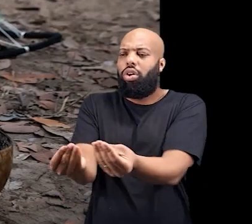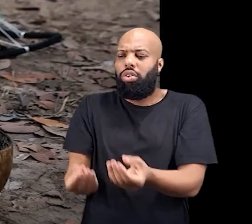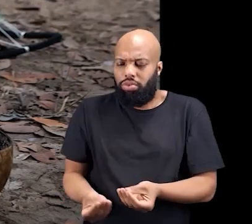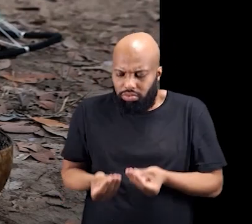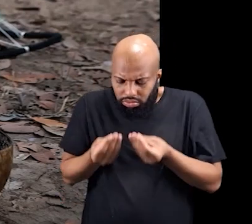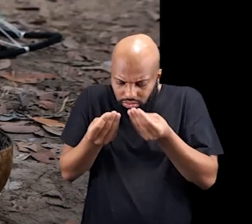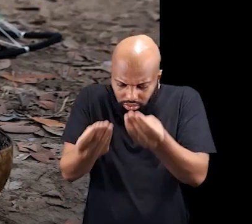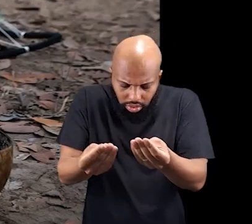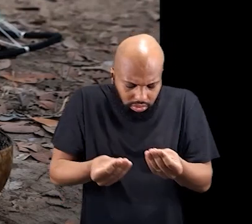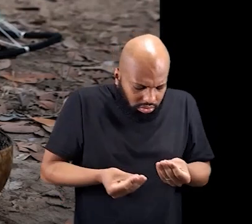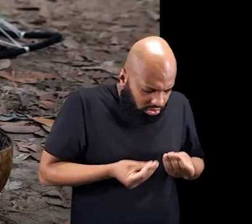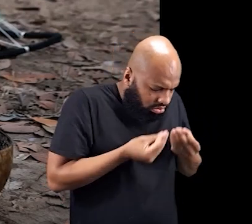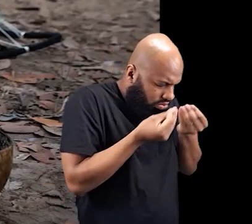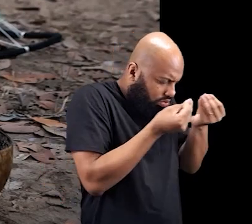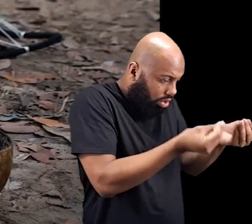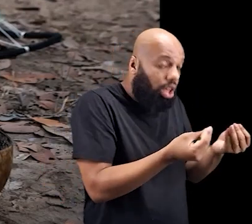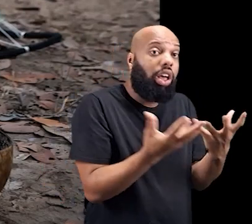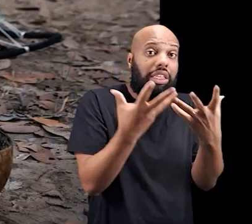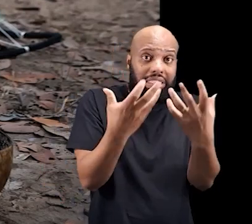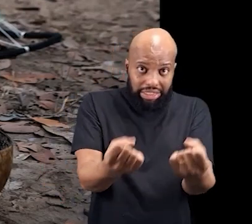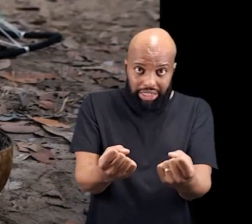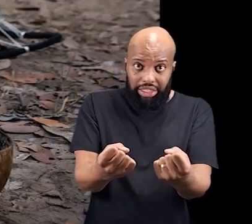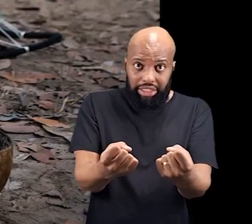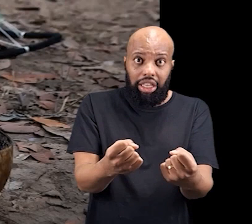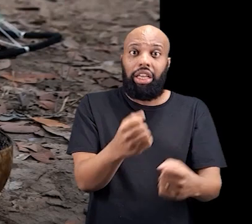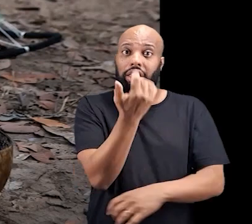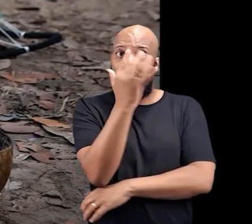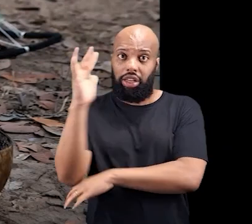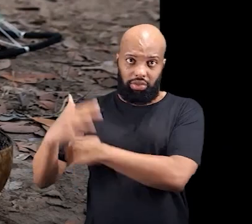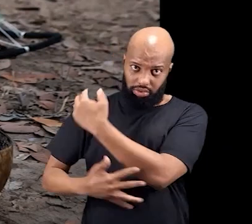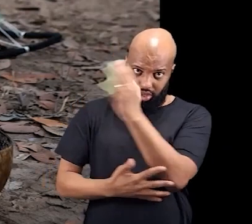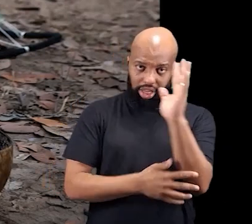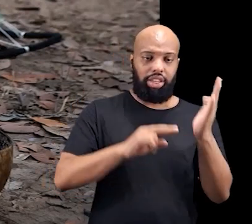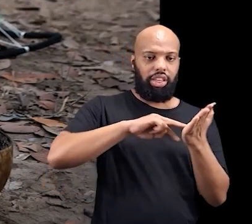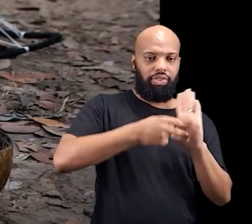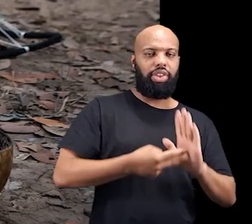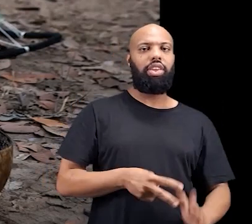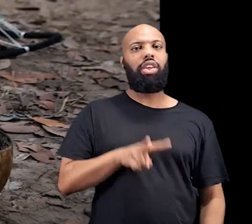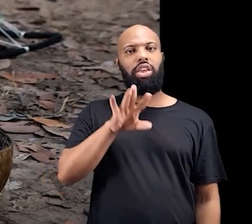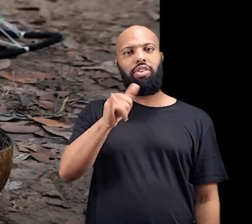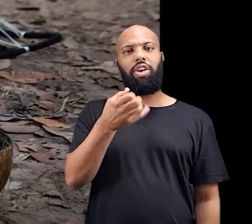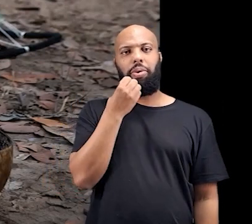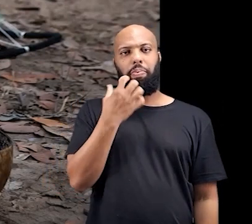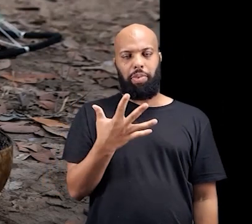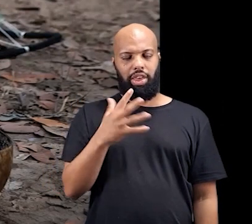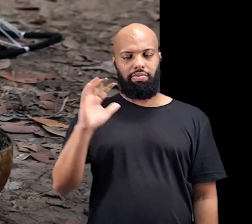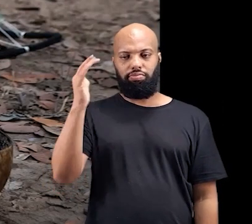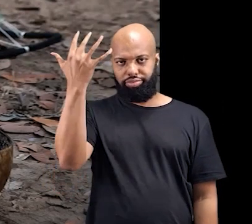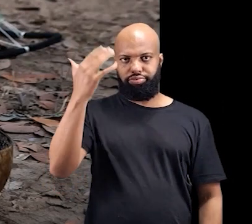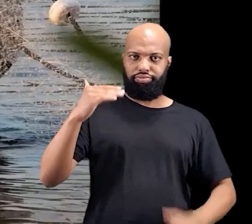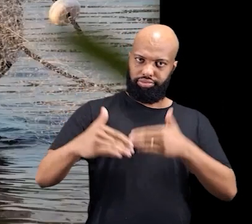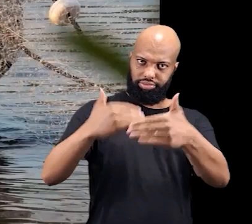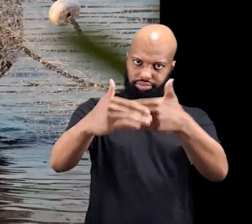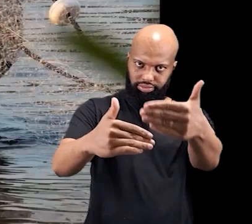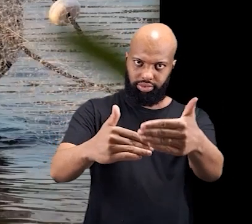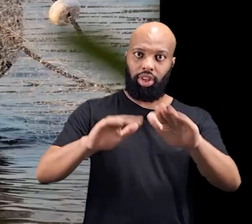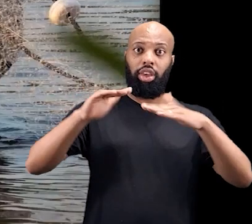natureza aceitam essas oferendas, essas ofertas, isso significa que tudo vai acontecer bem.